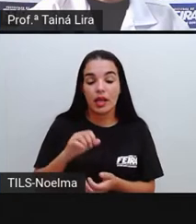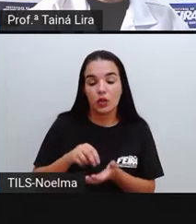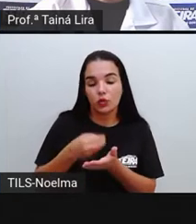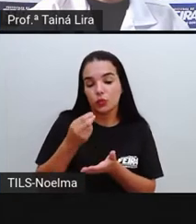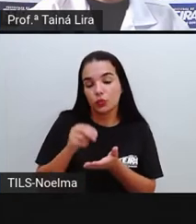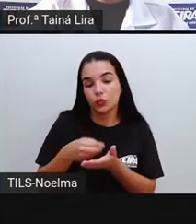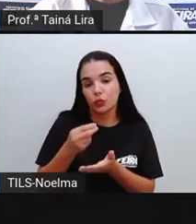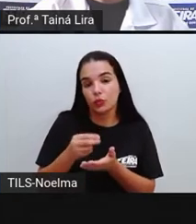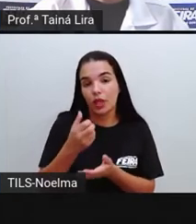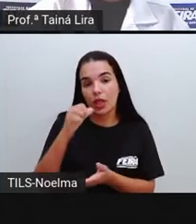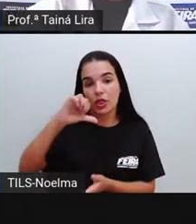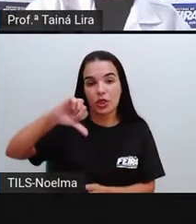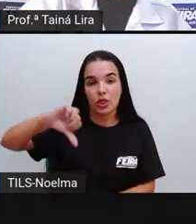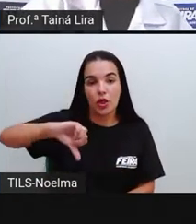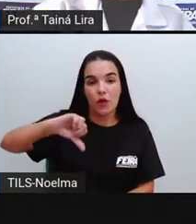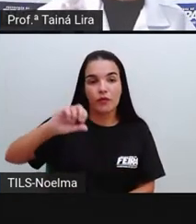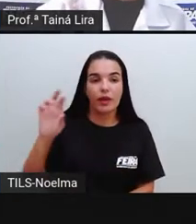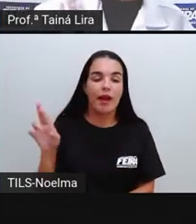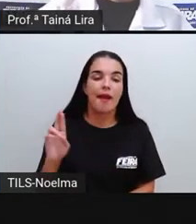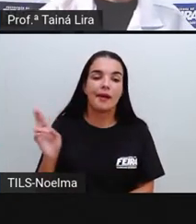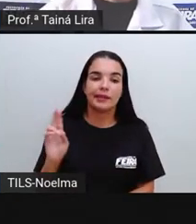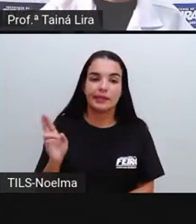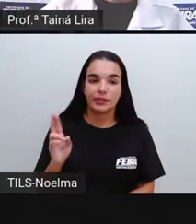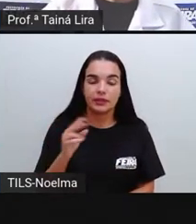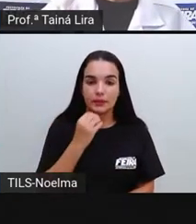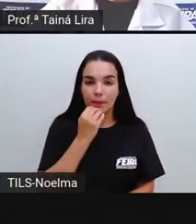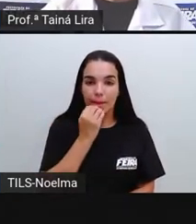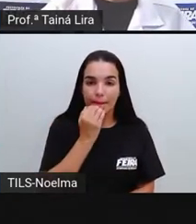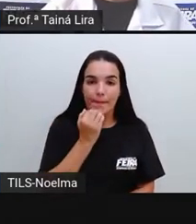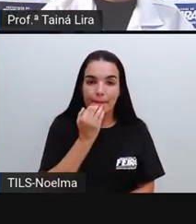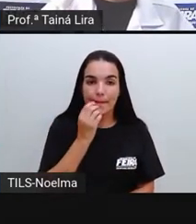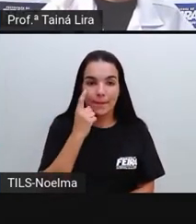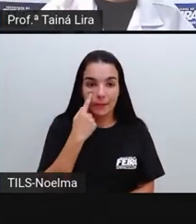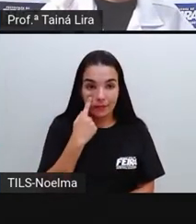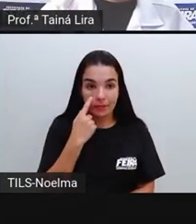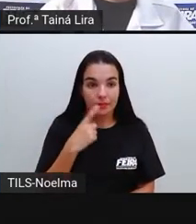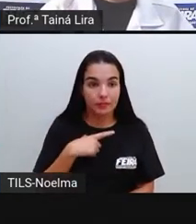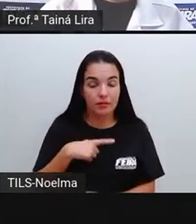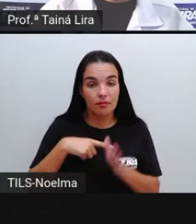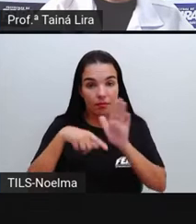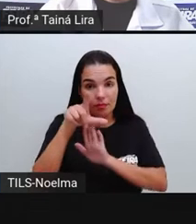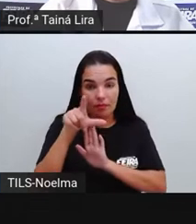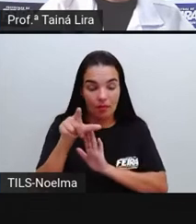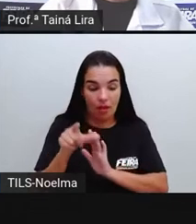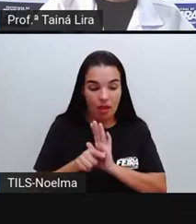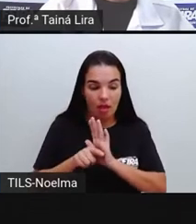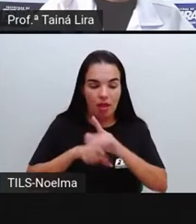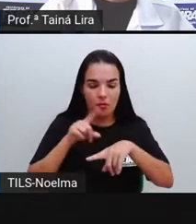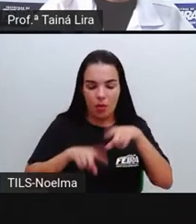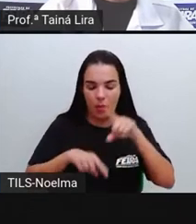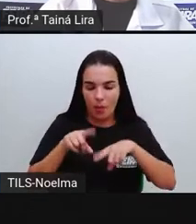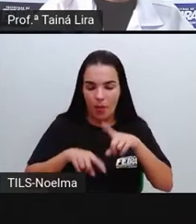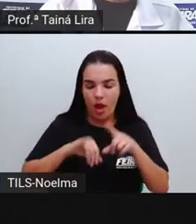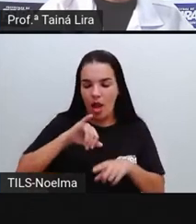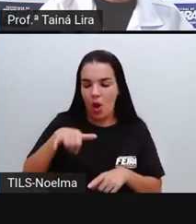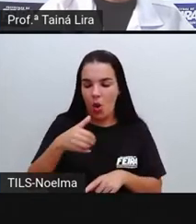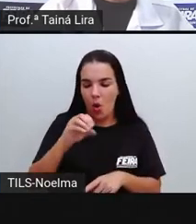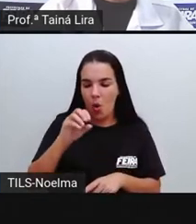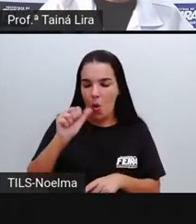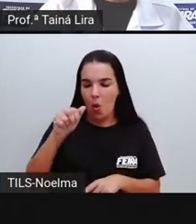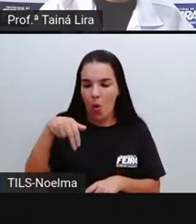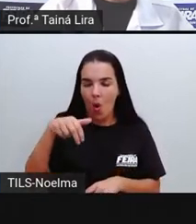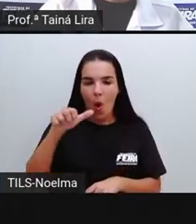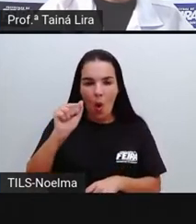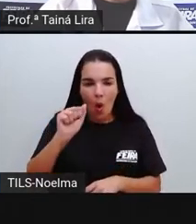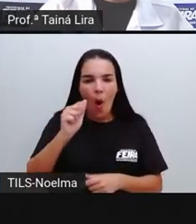iogurte aí por 9 reais, tá? Então, esses são os produtos que Joana, os valores